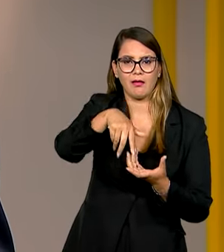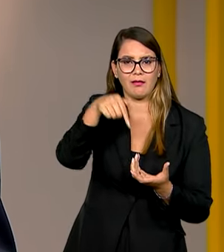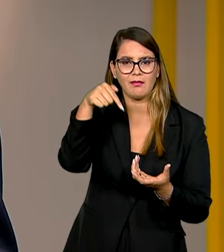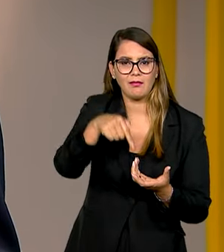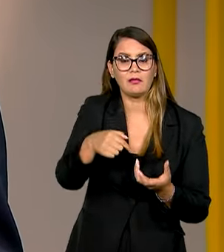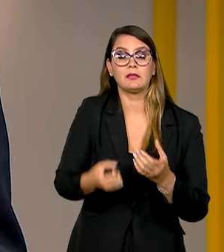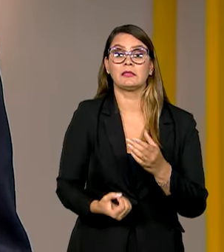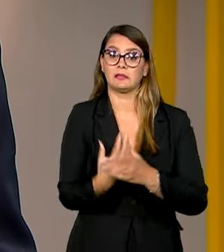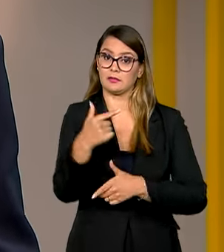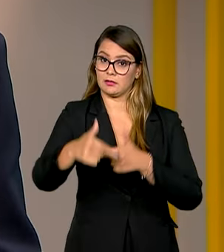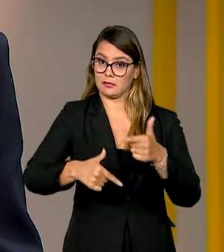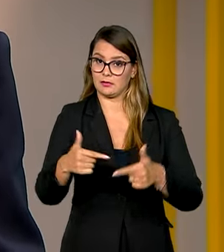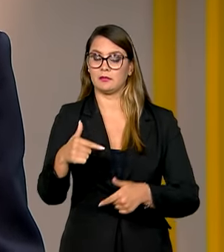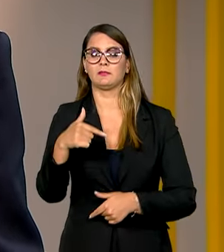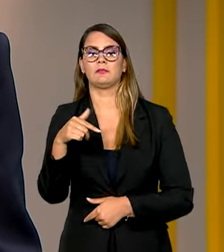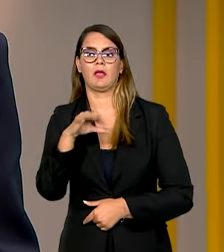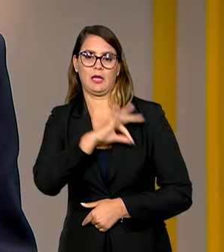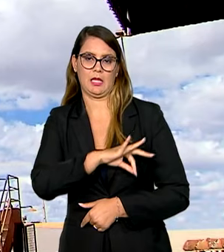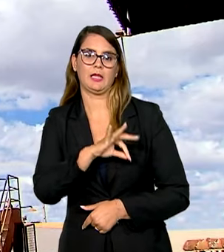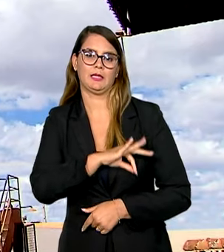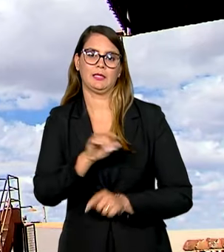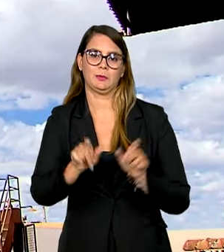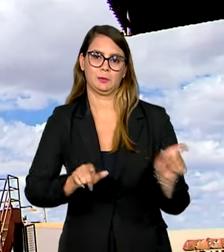mais emprego e renda para os produtores.